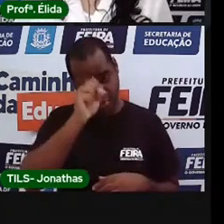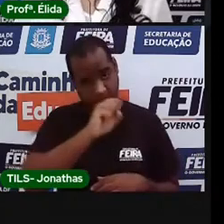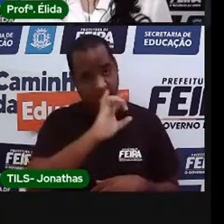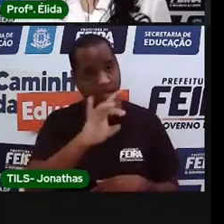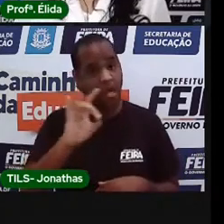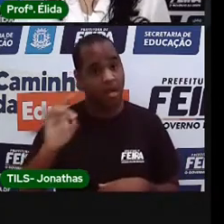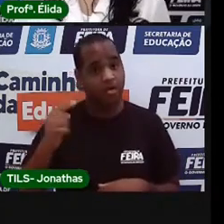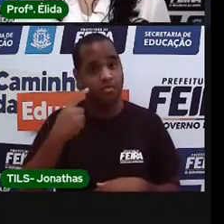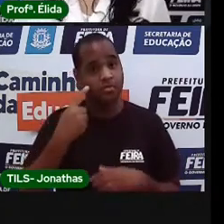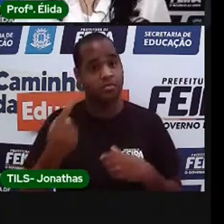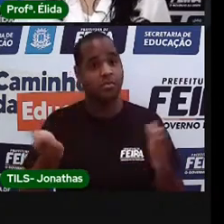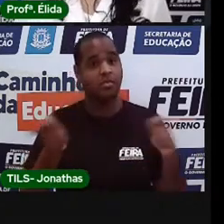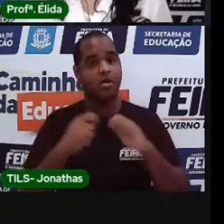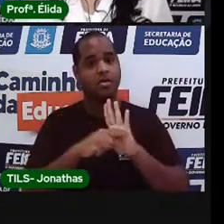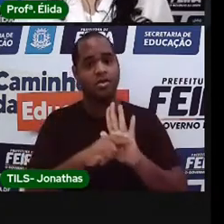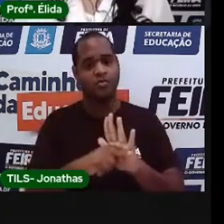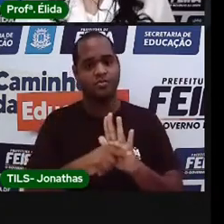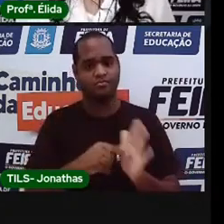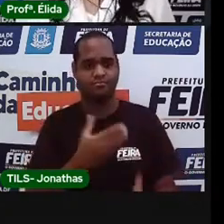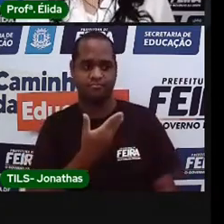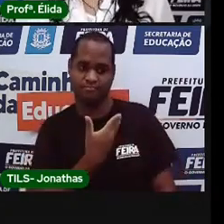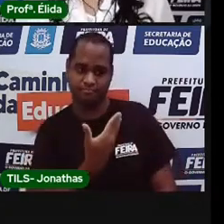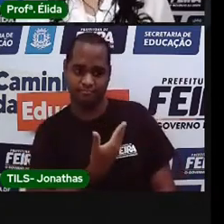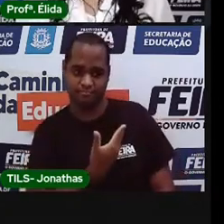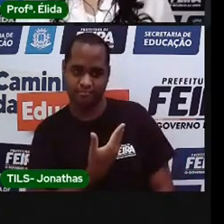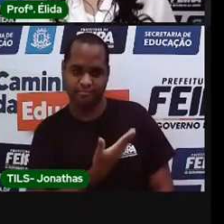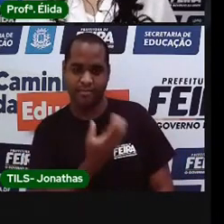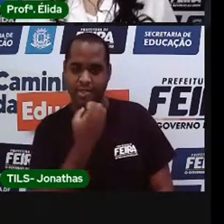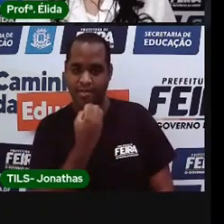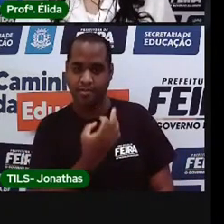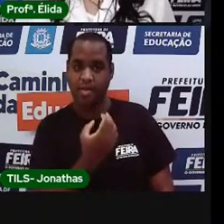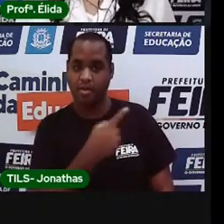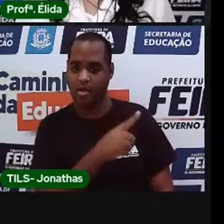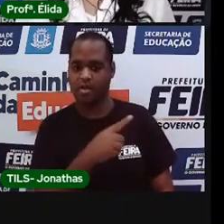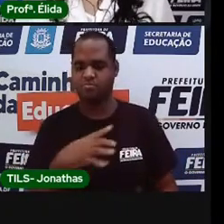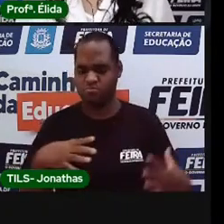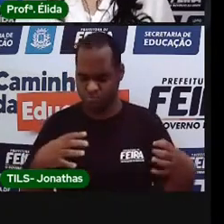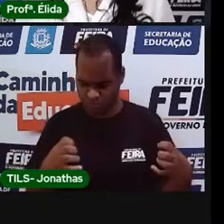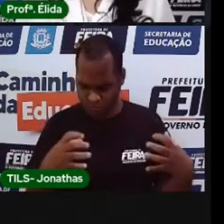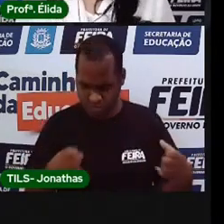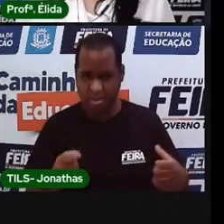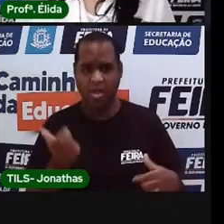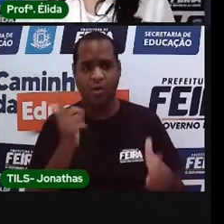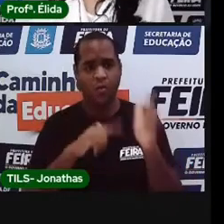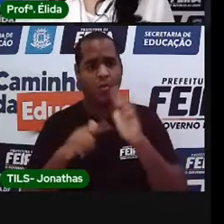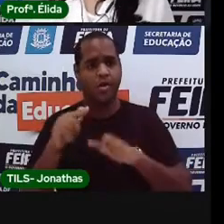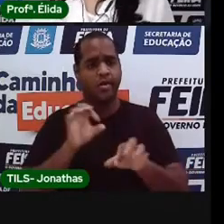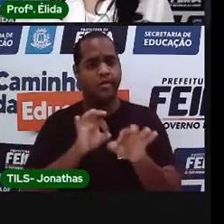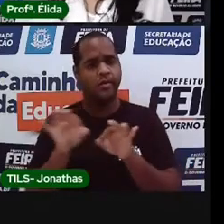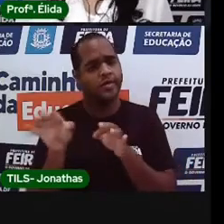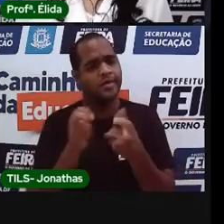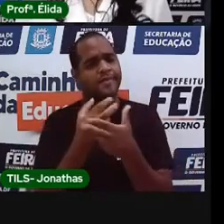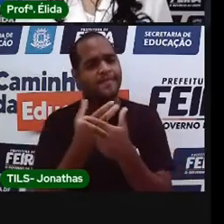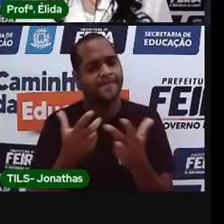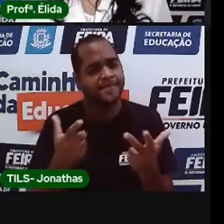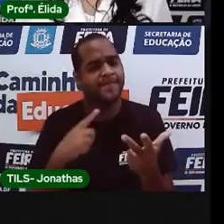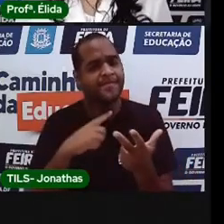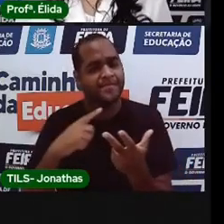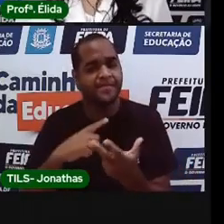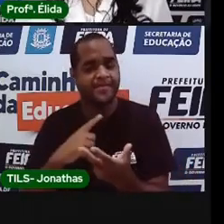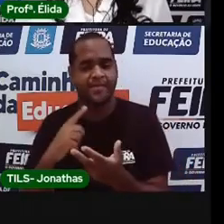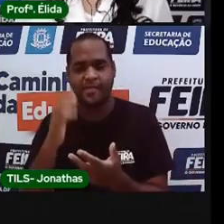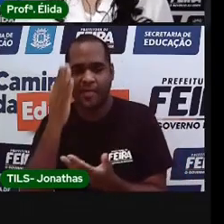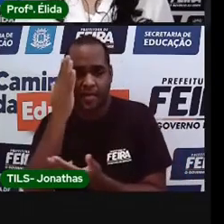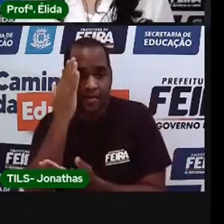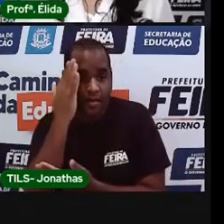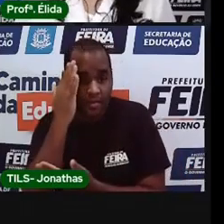a ajuda da amiga fez com que o monstrinho conseguisse organizar, saber